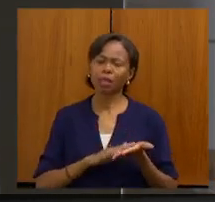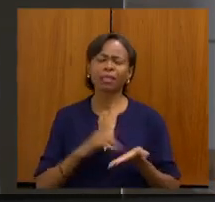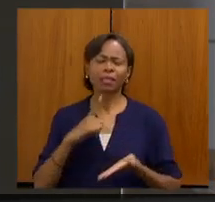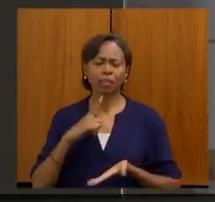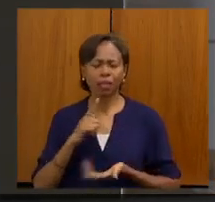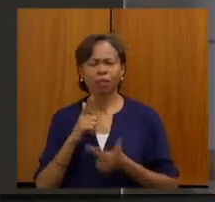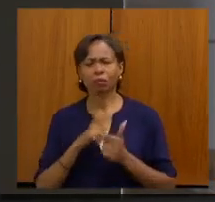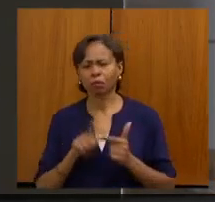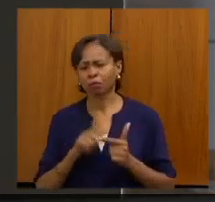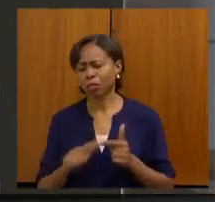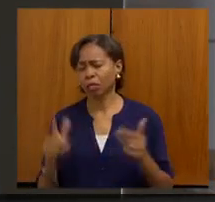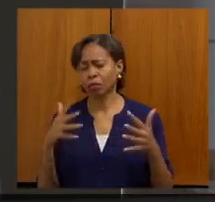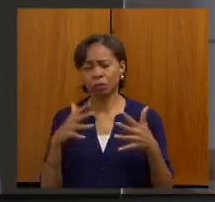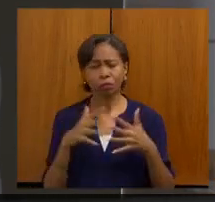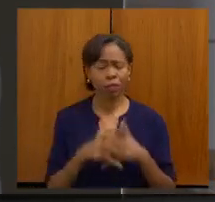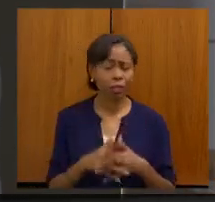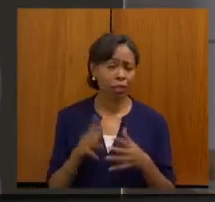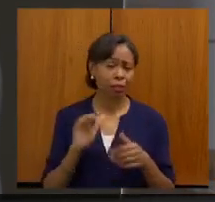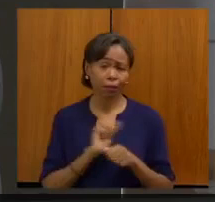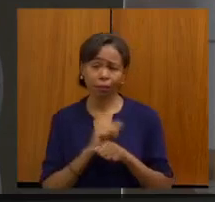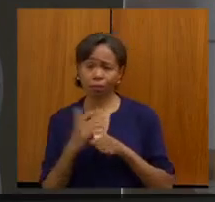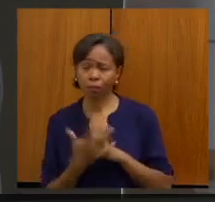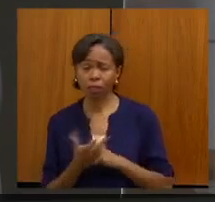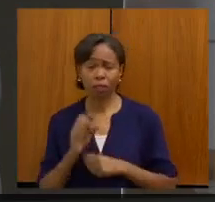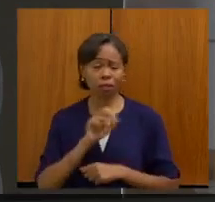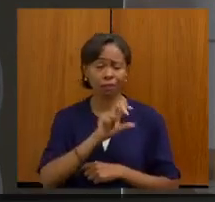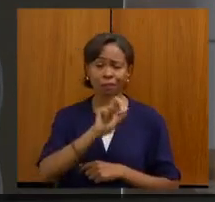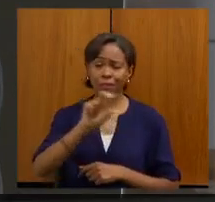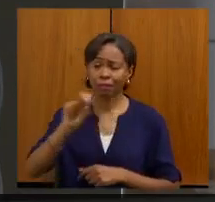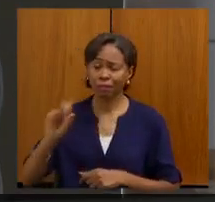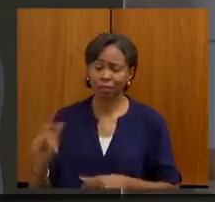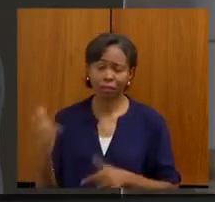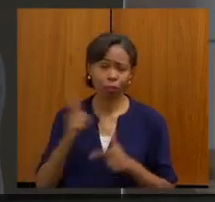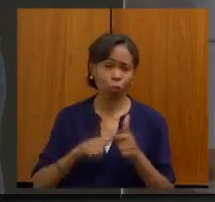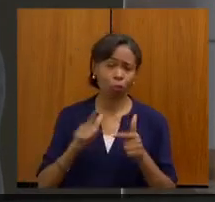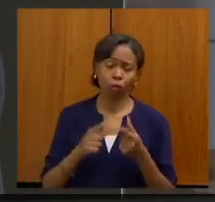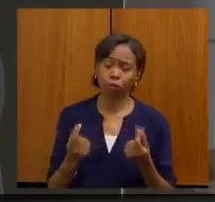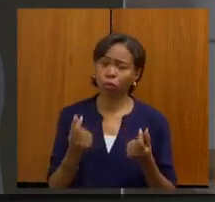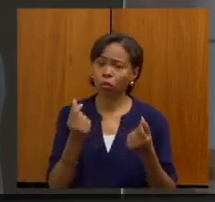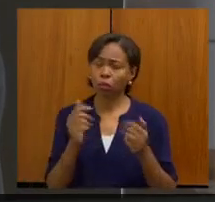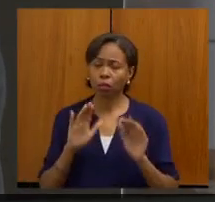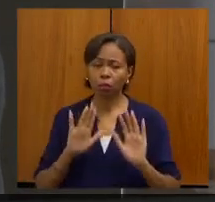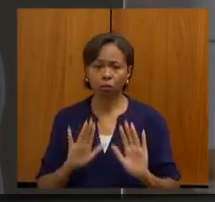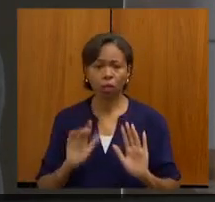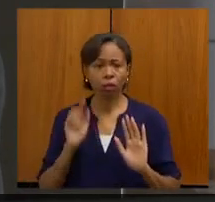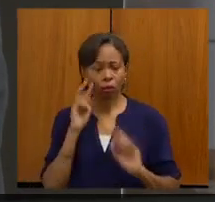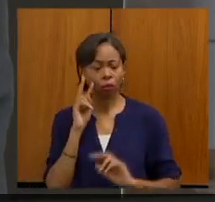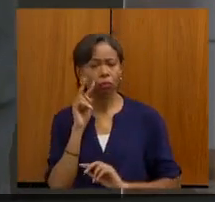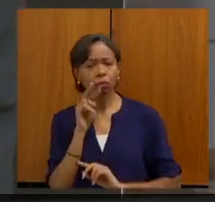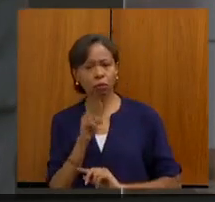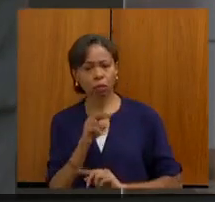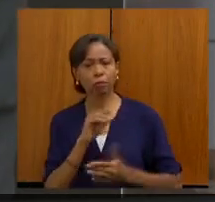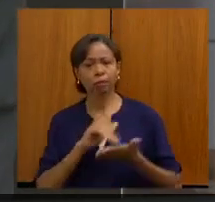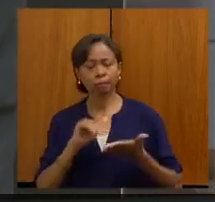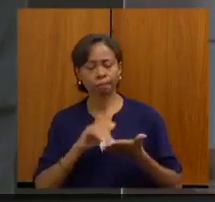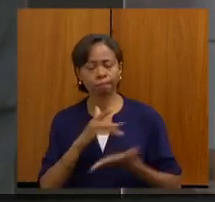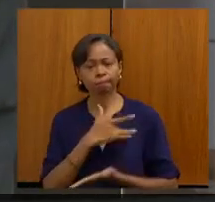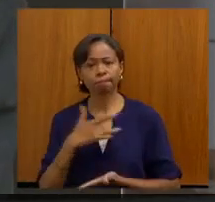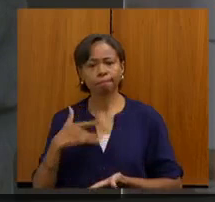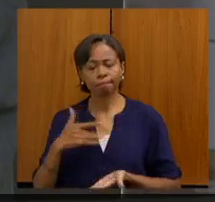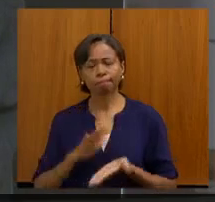limitações, vírus, pandemia, dificuldades financeiras, desde... E aqui vejo o nosso secretário de saúde, parabéns,